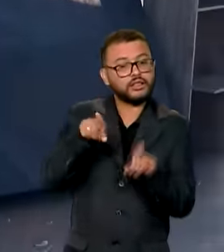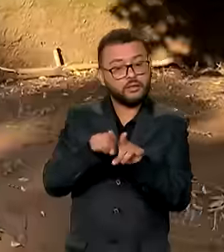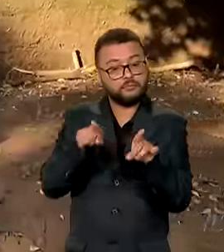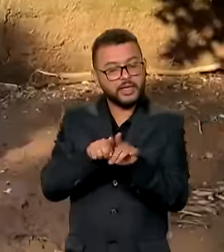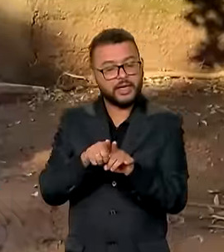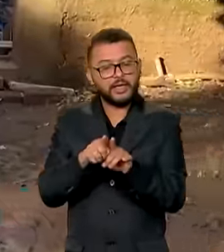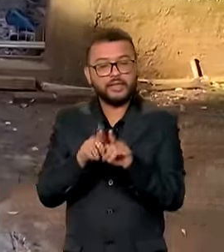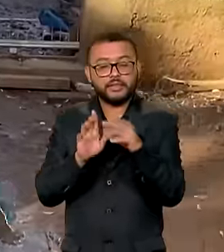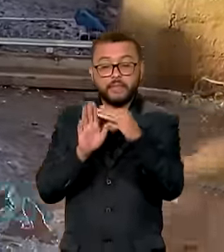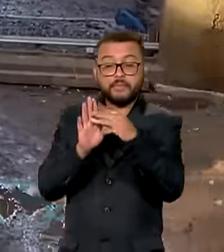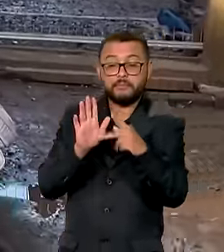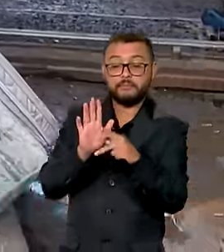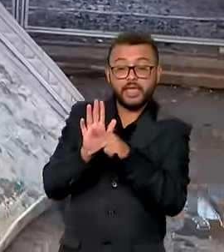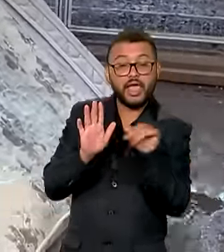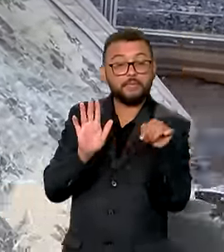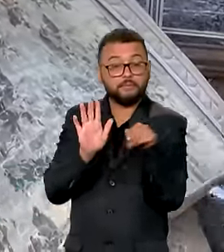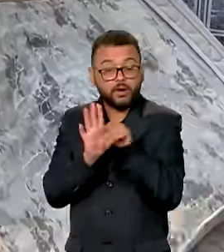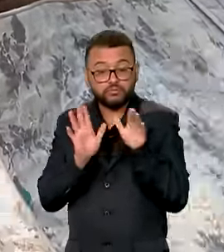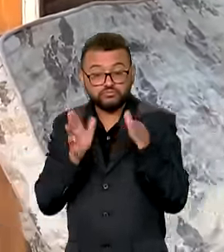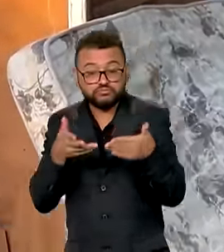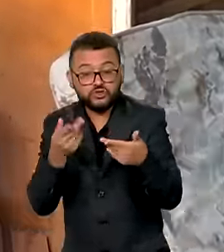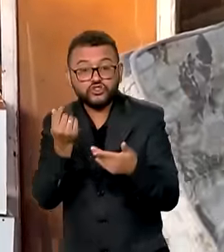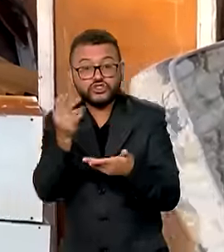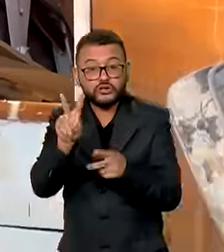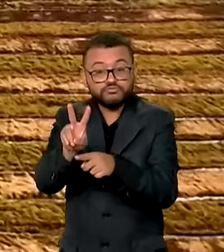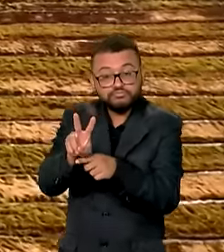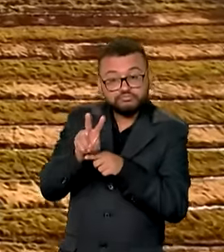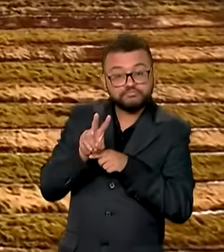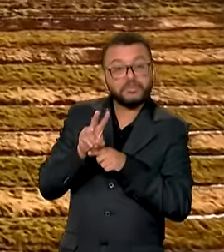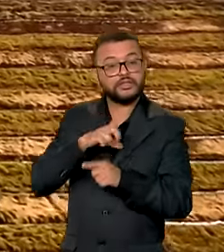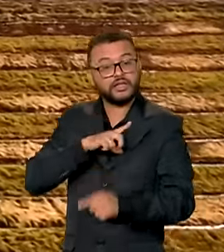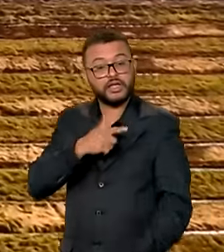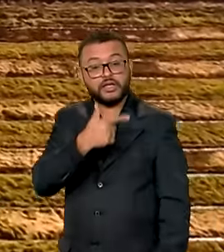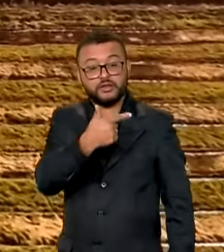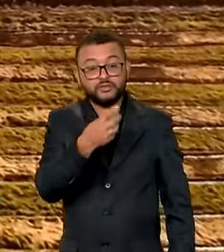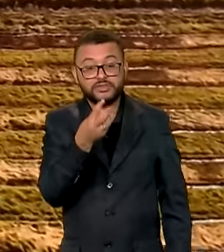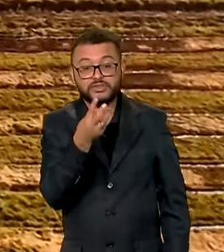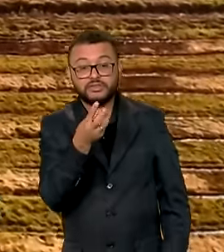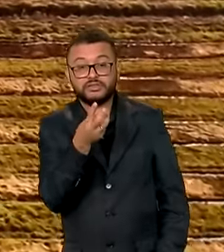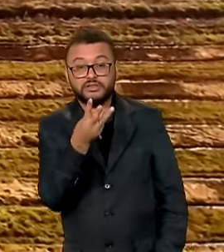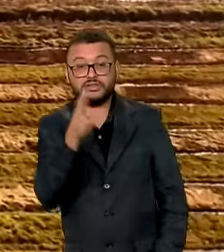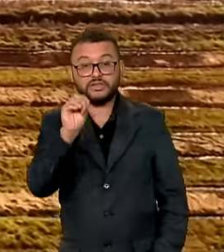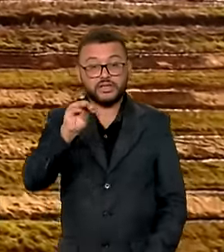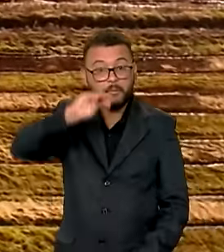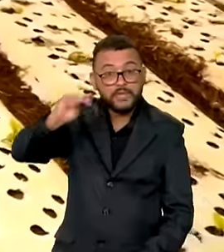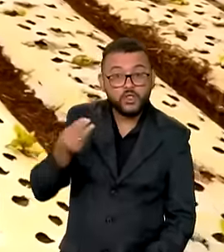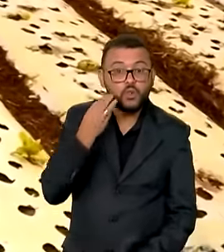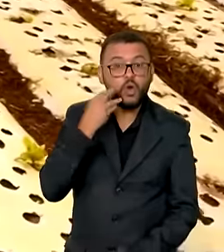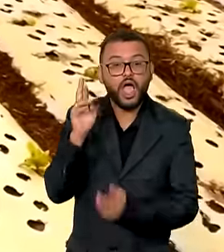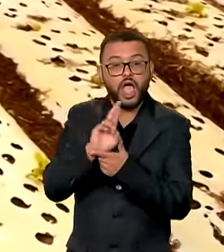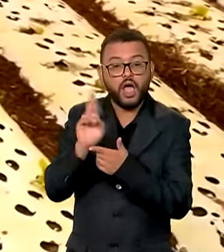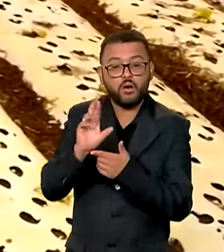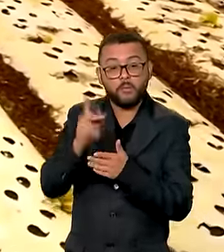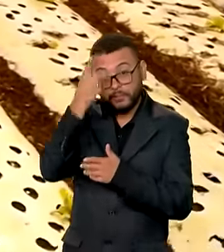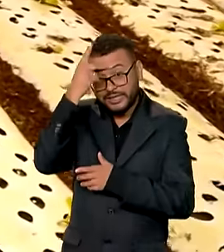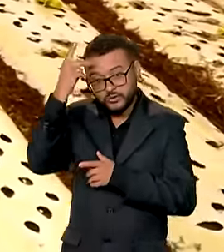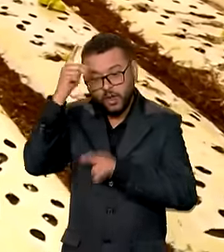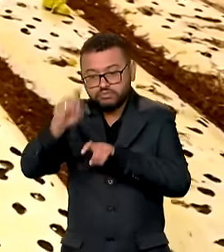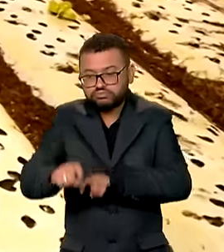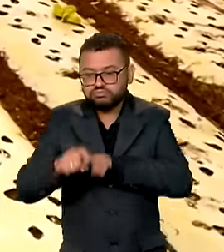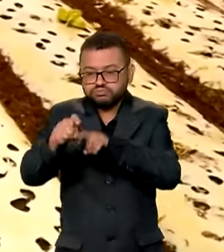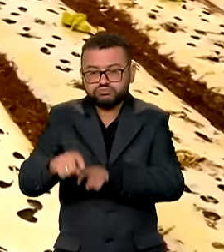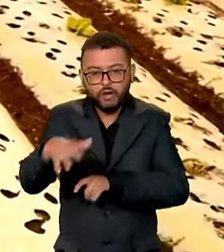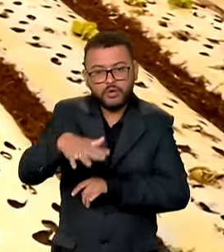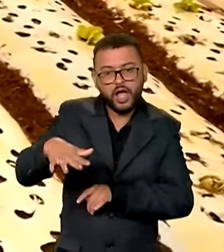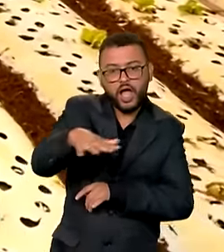está uma medida provisória que abre crédito extraordinário de 230 milhões de reais para agricultores do Estado